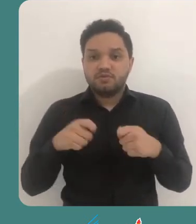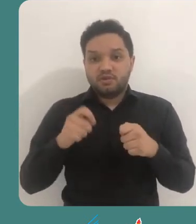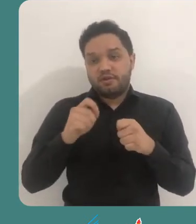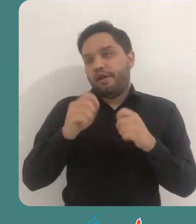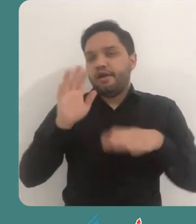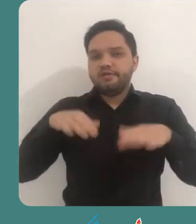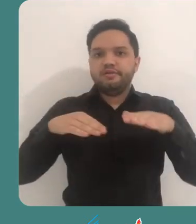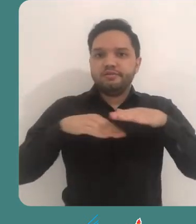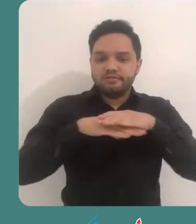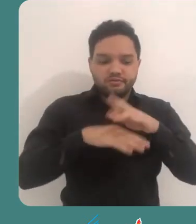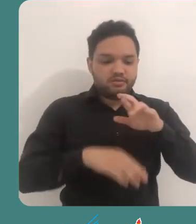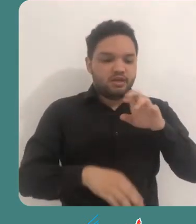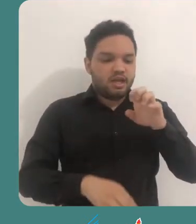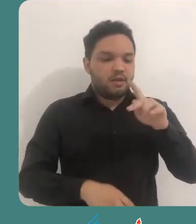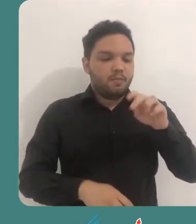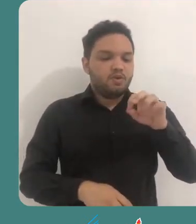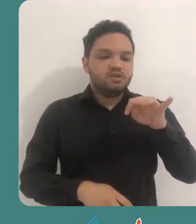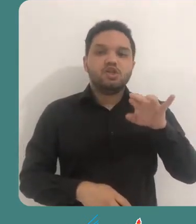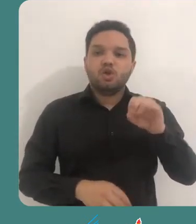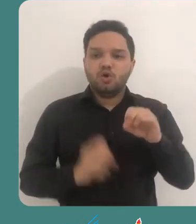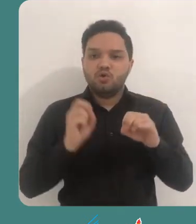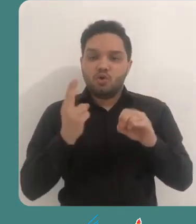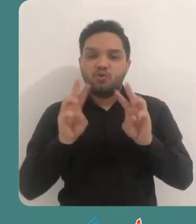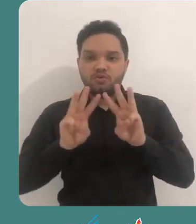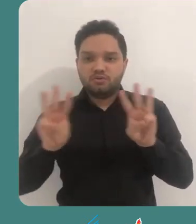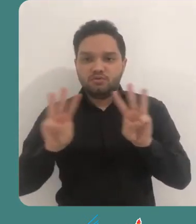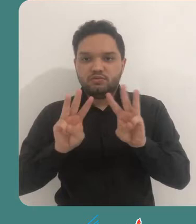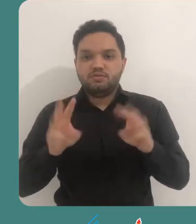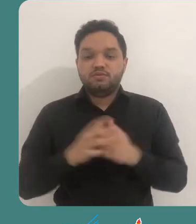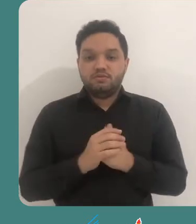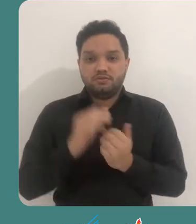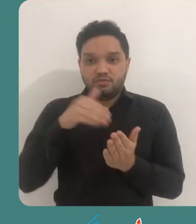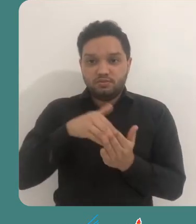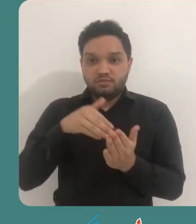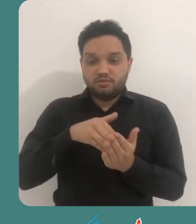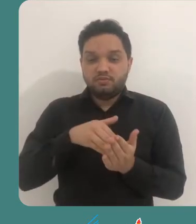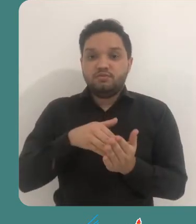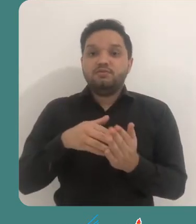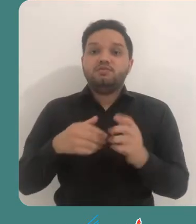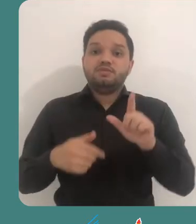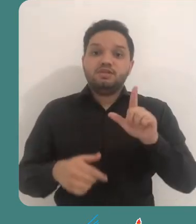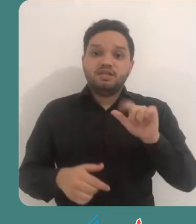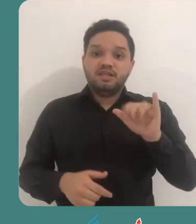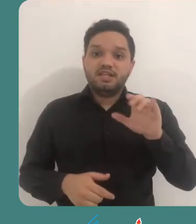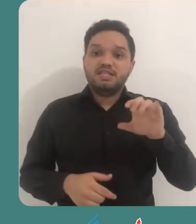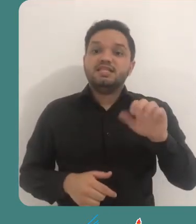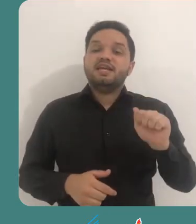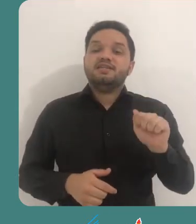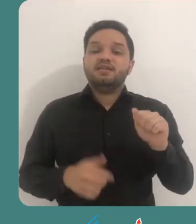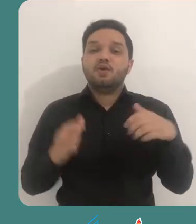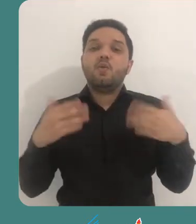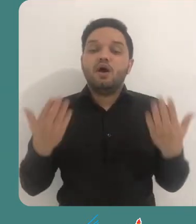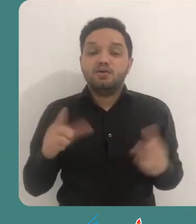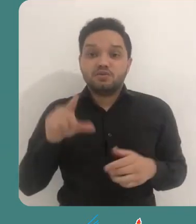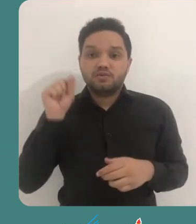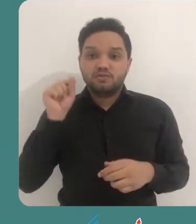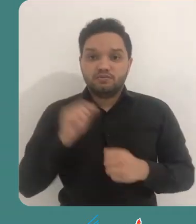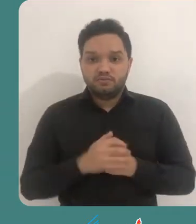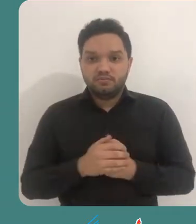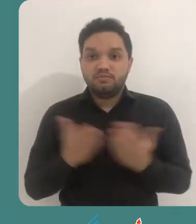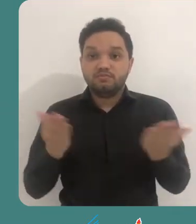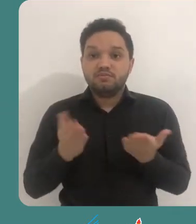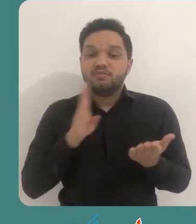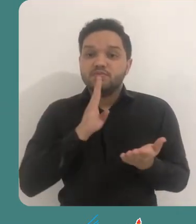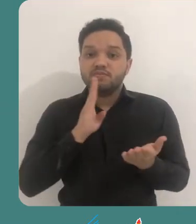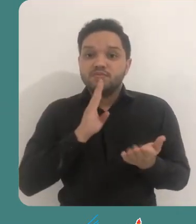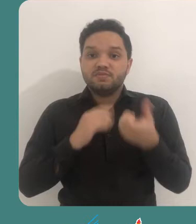geralmente estará disponível em um repositório ou site. E por último, a licença Creative Commons que você escolheu.